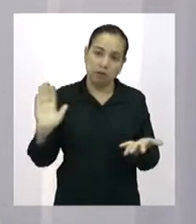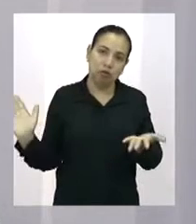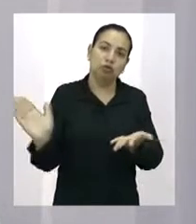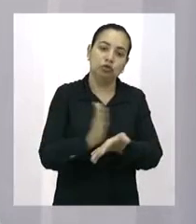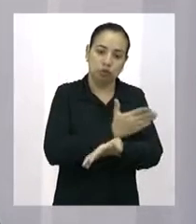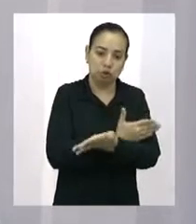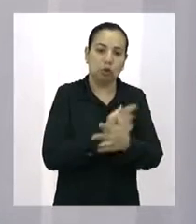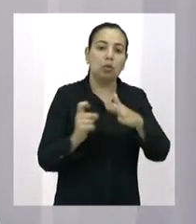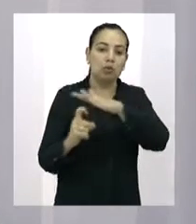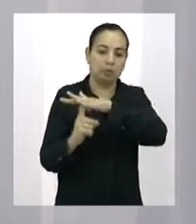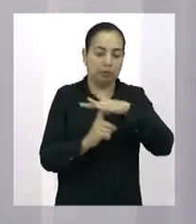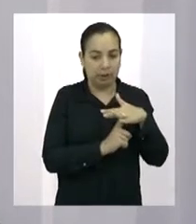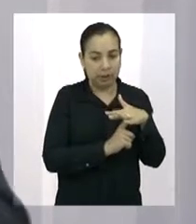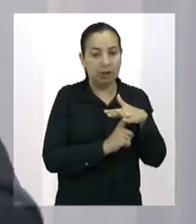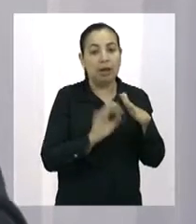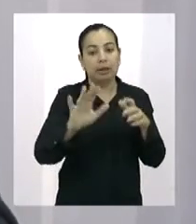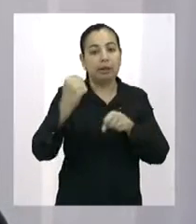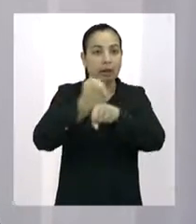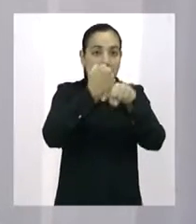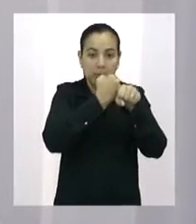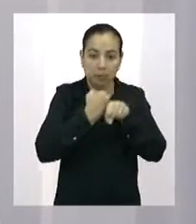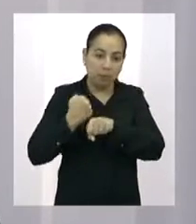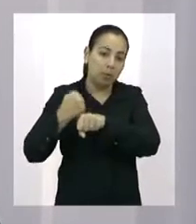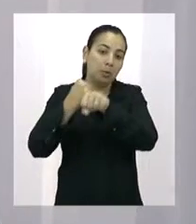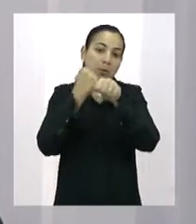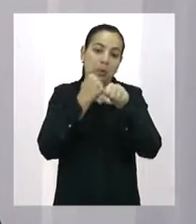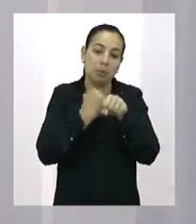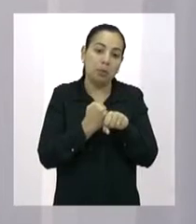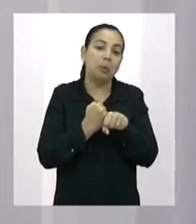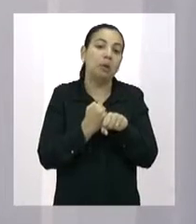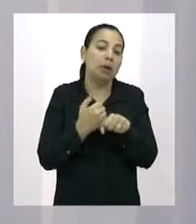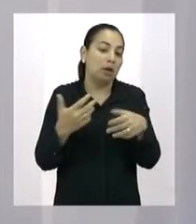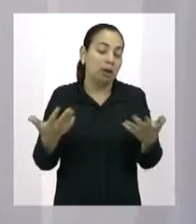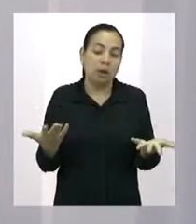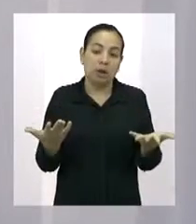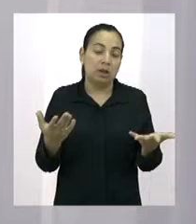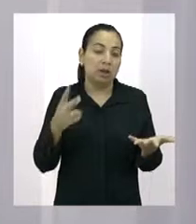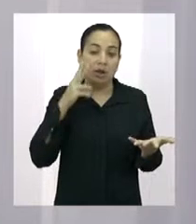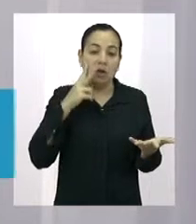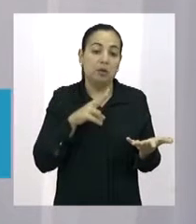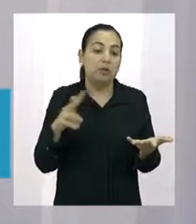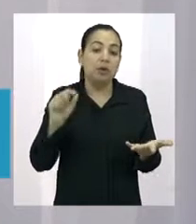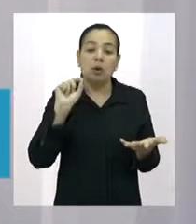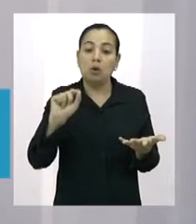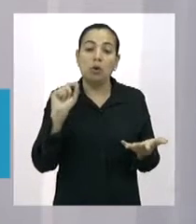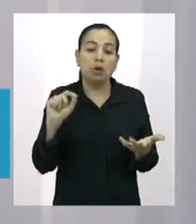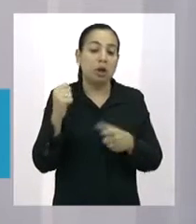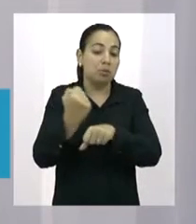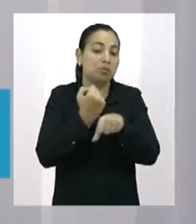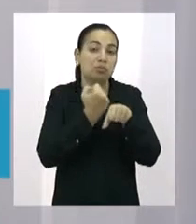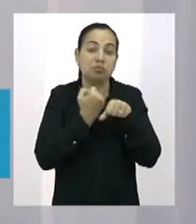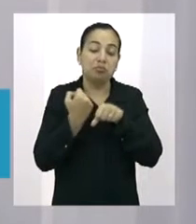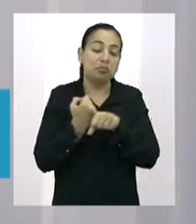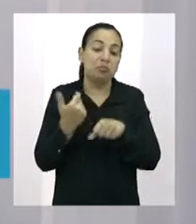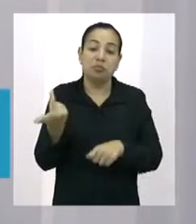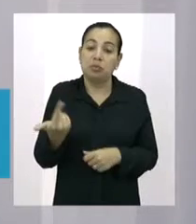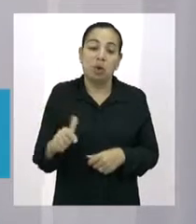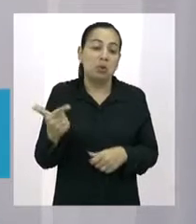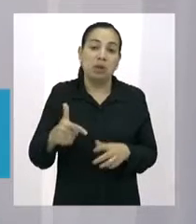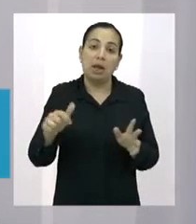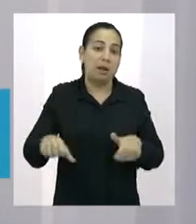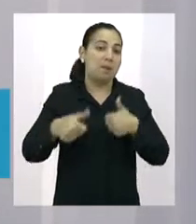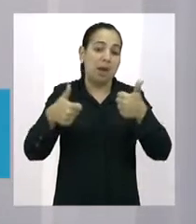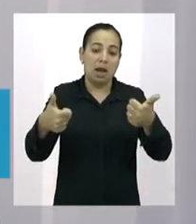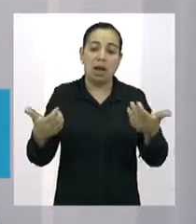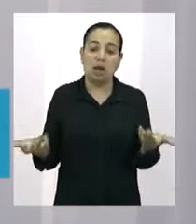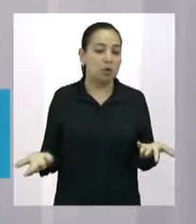e fez a reforma e reforma essa que até hoje não convenceu, não melhorou.